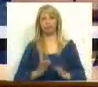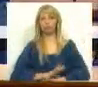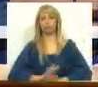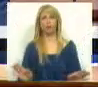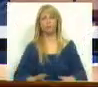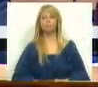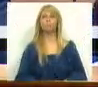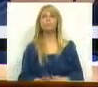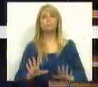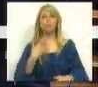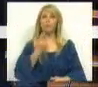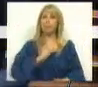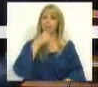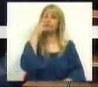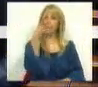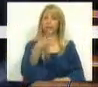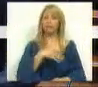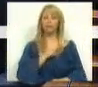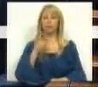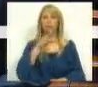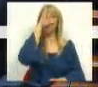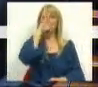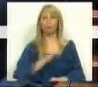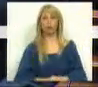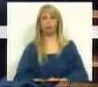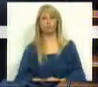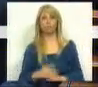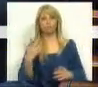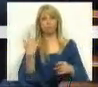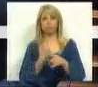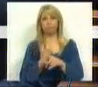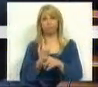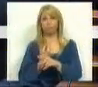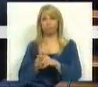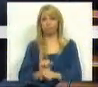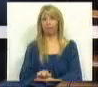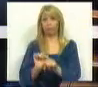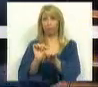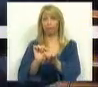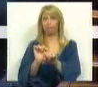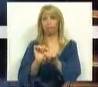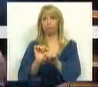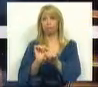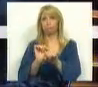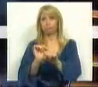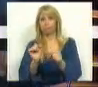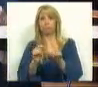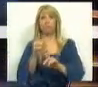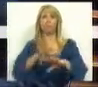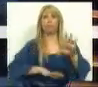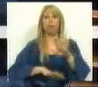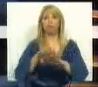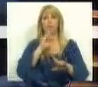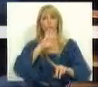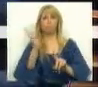Mas devo dizer-lhe o seguinte, Sr. Primeiro-Ministro, a sua receita, uma receita de austeridade